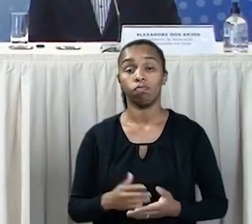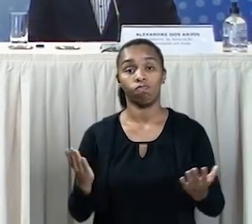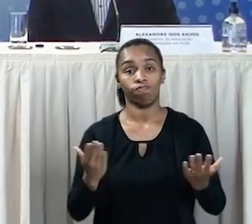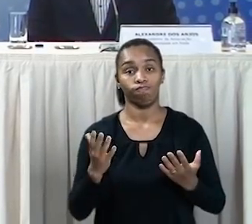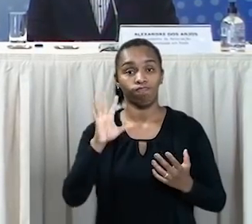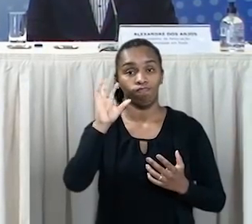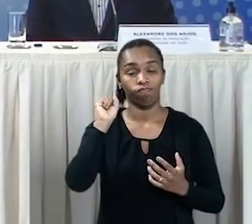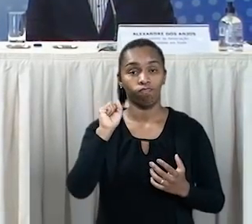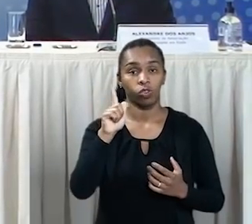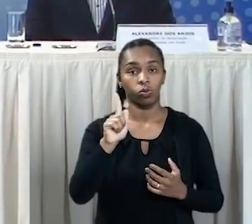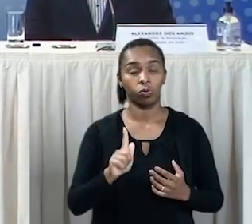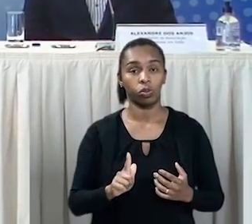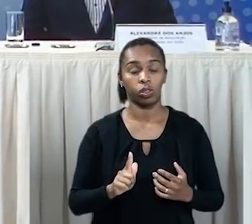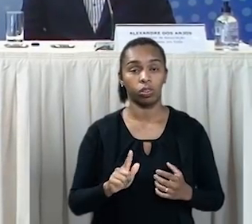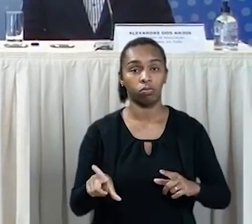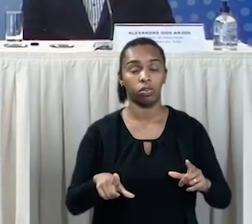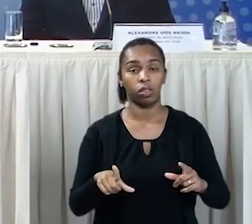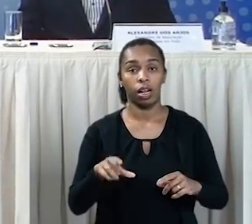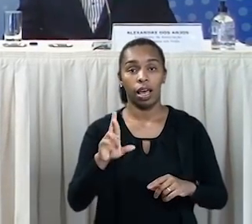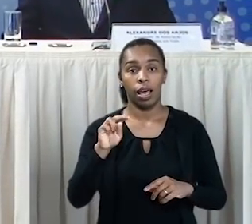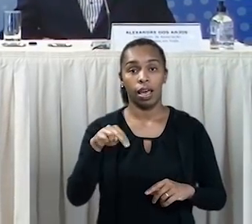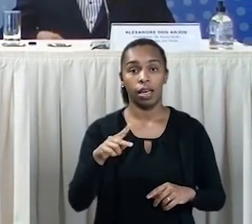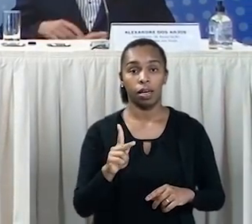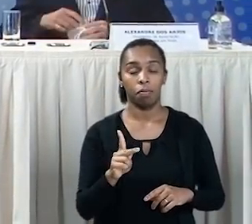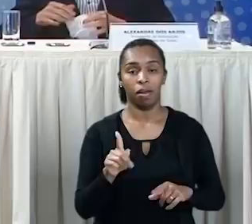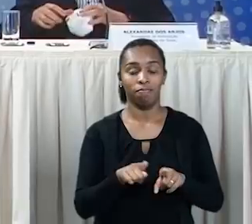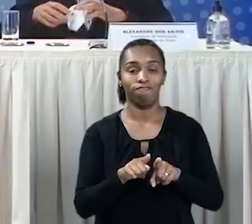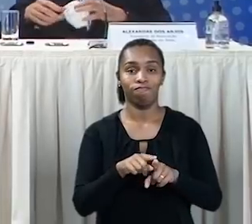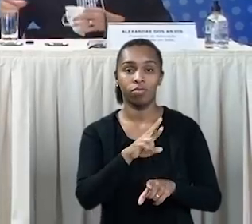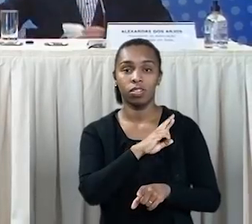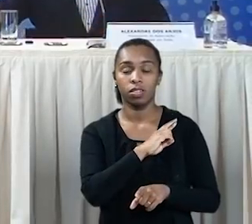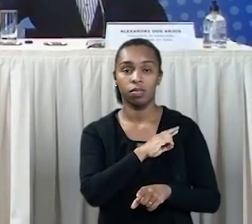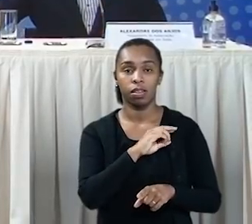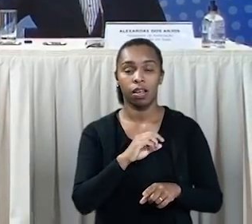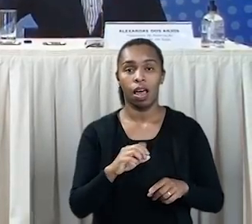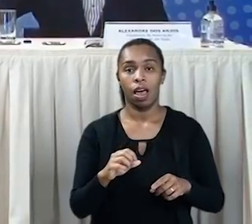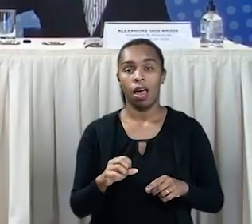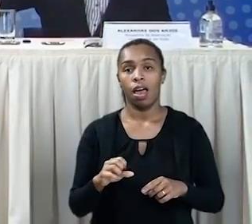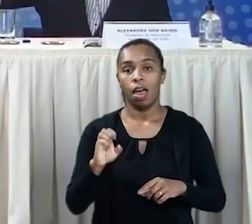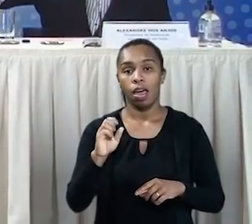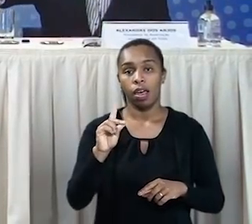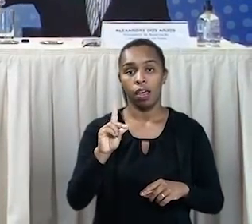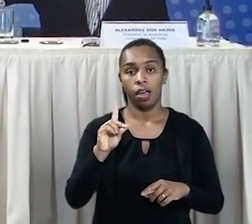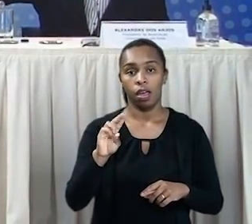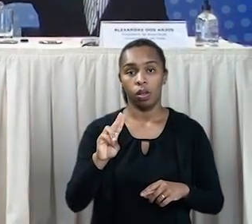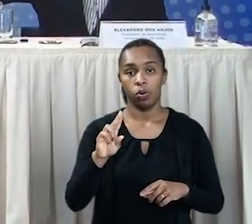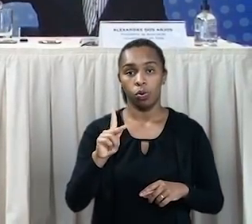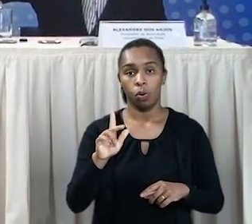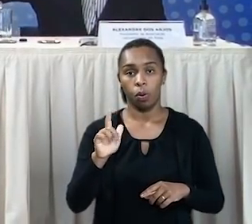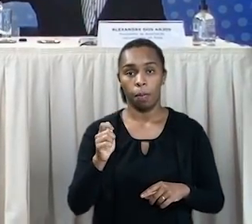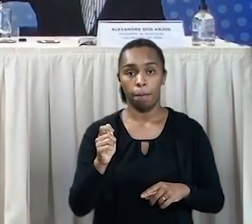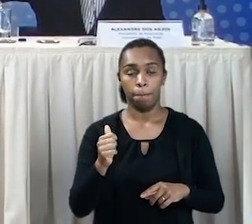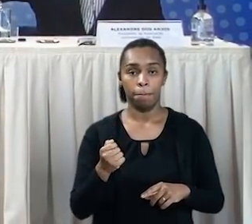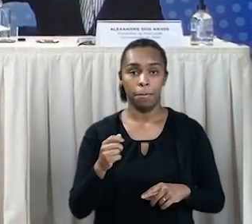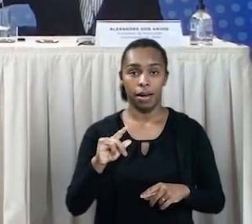ouviremos o gerente de serviços da RNP e responsável pelo Eduplay, Marcelino Cunha.